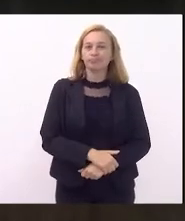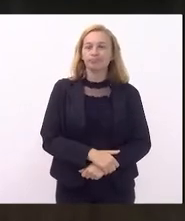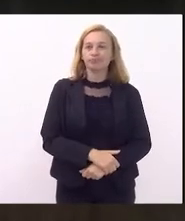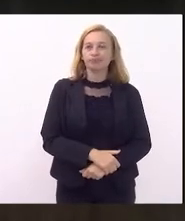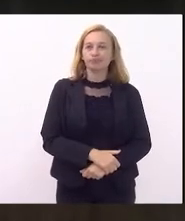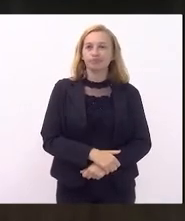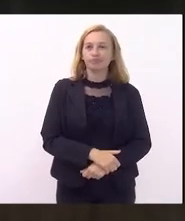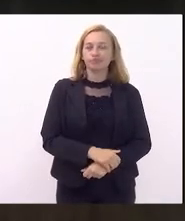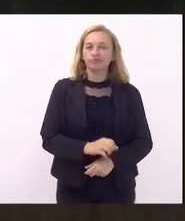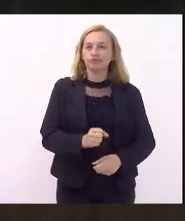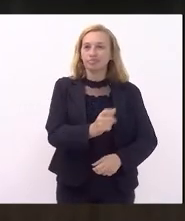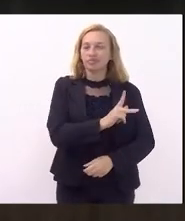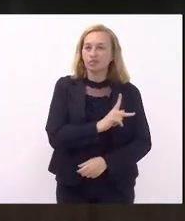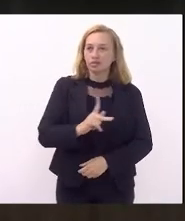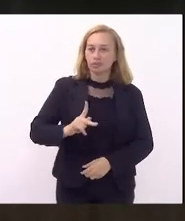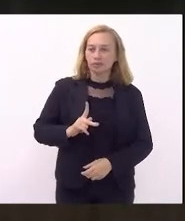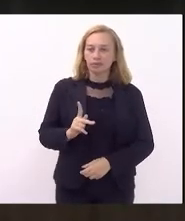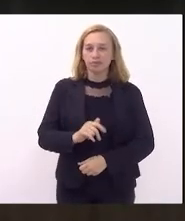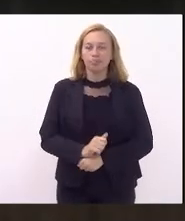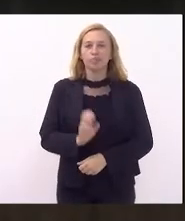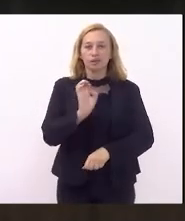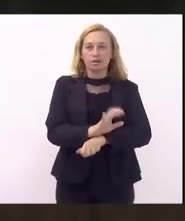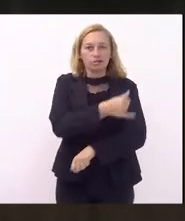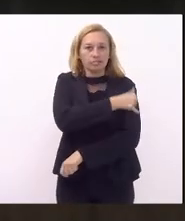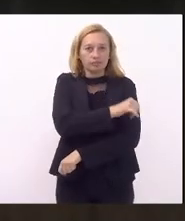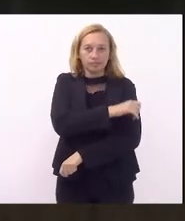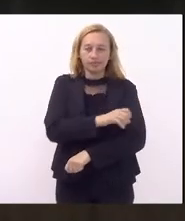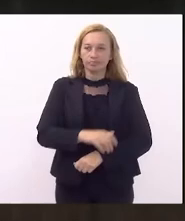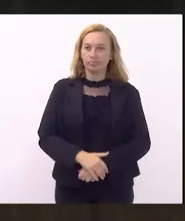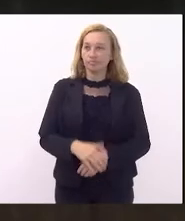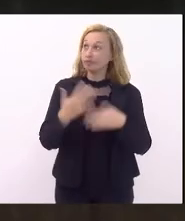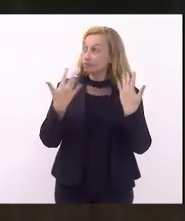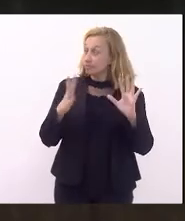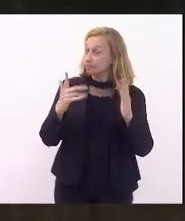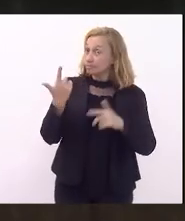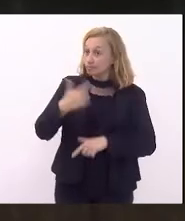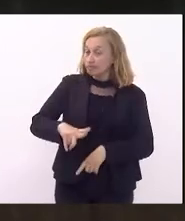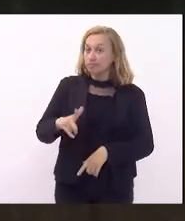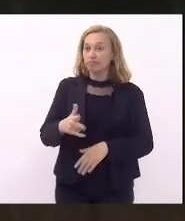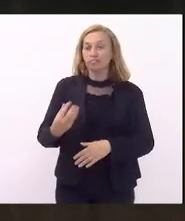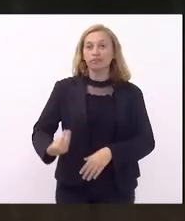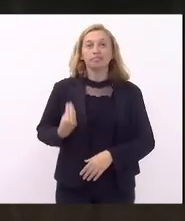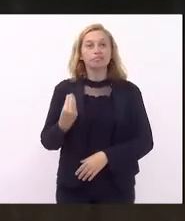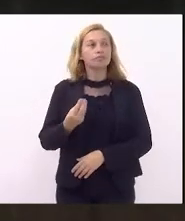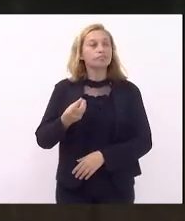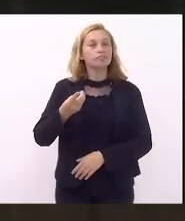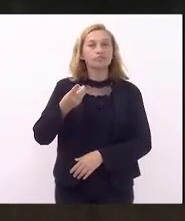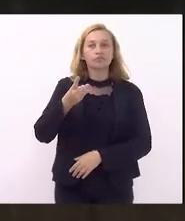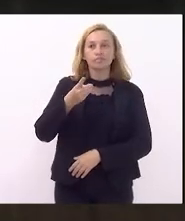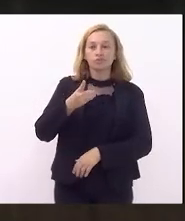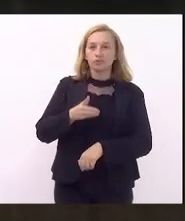Defensoria Pública do Estado do Rio de Janeiro. Saúdo mais uma vez a presença do doutor Rodrigo Pacheco aqui,